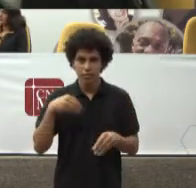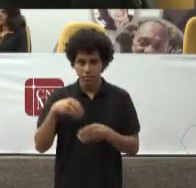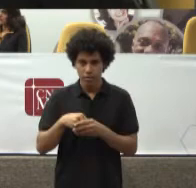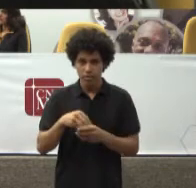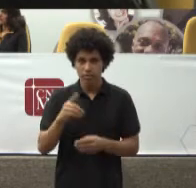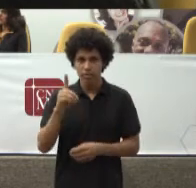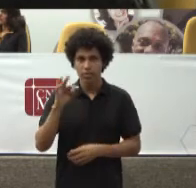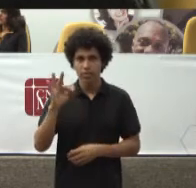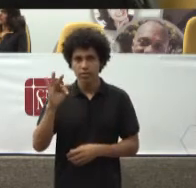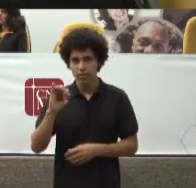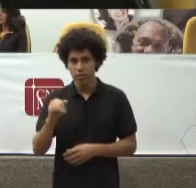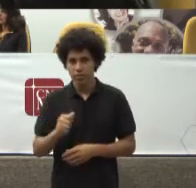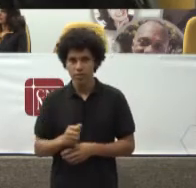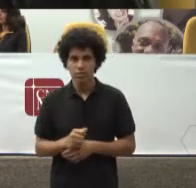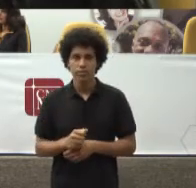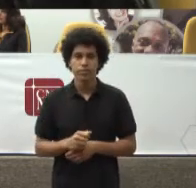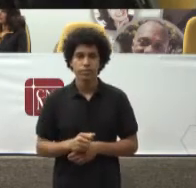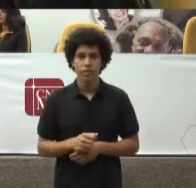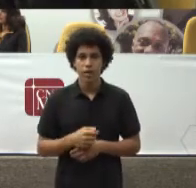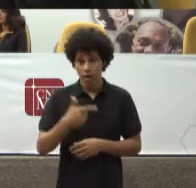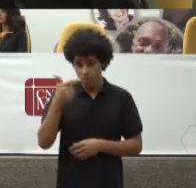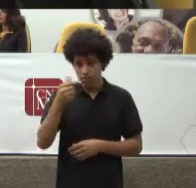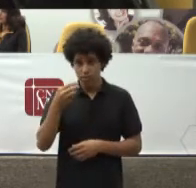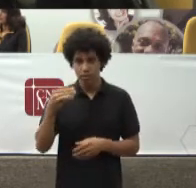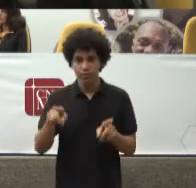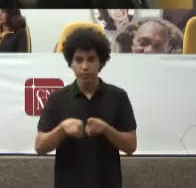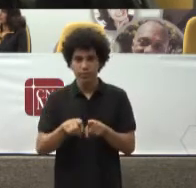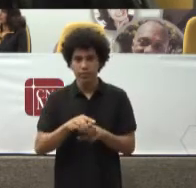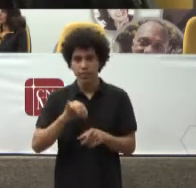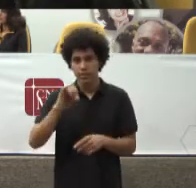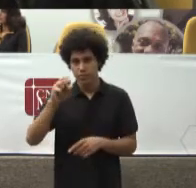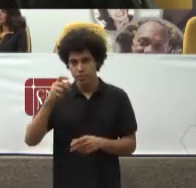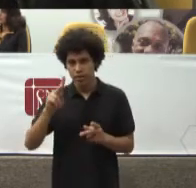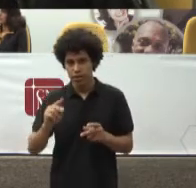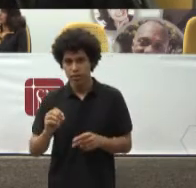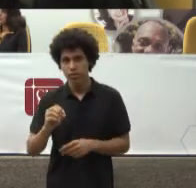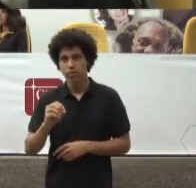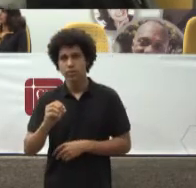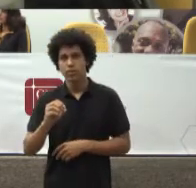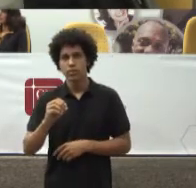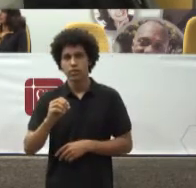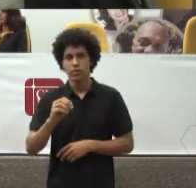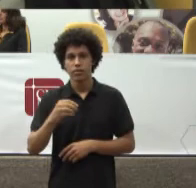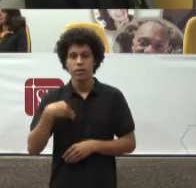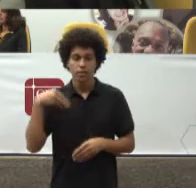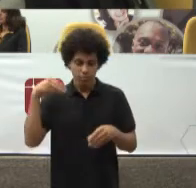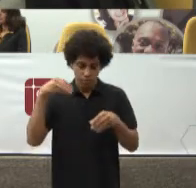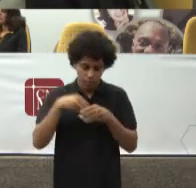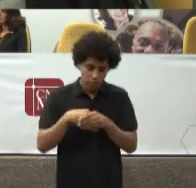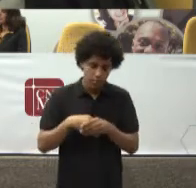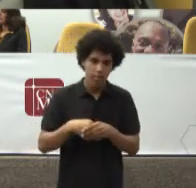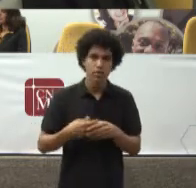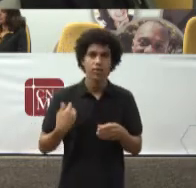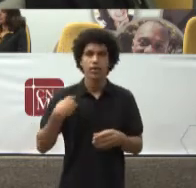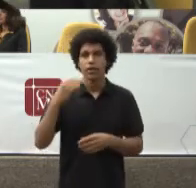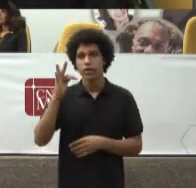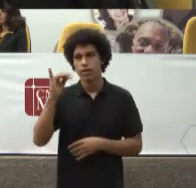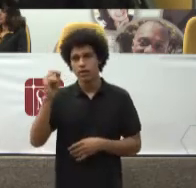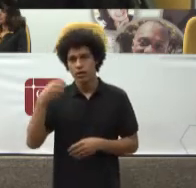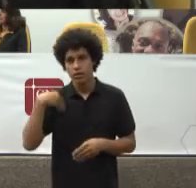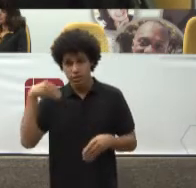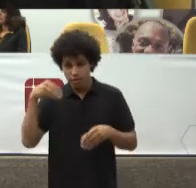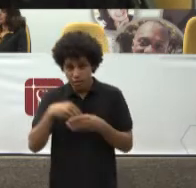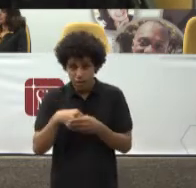desembargador federal Do TRF da 4ª região Integrante Do Comitê Executivo Nacional Do Fórum Nacional Da